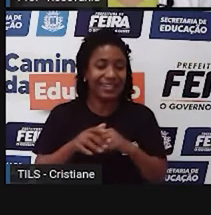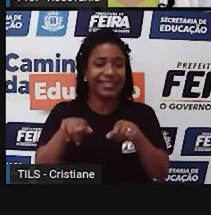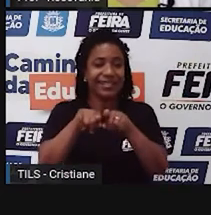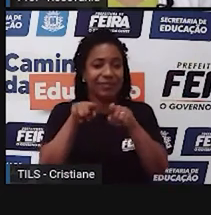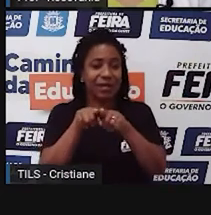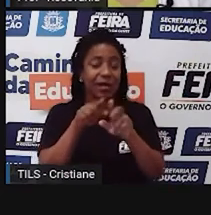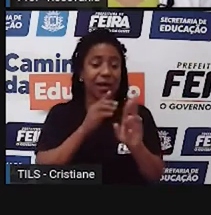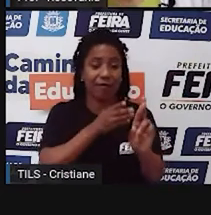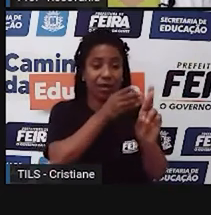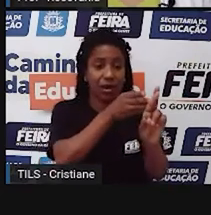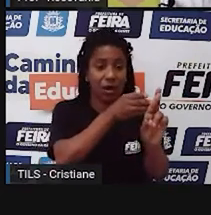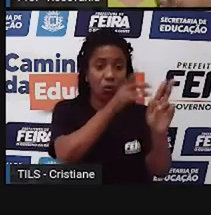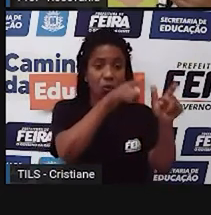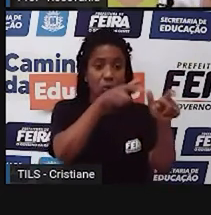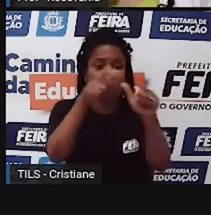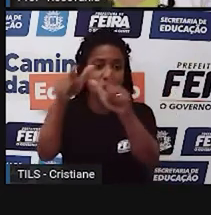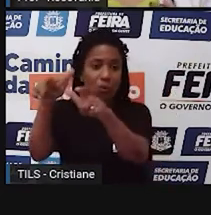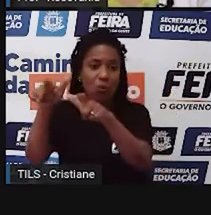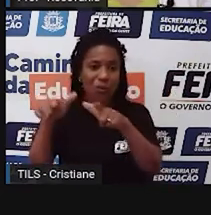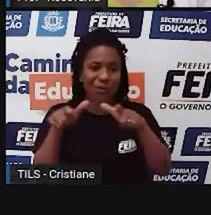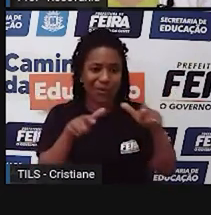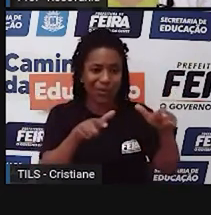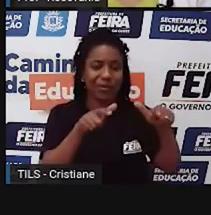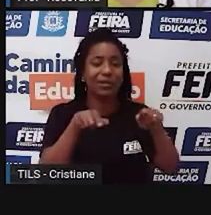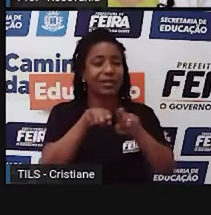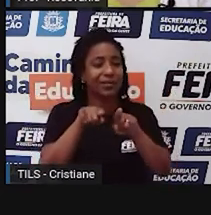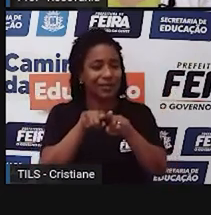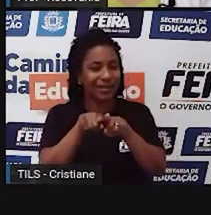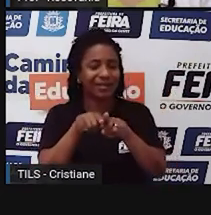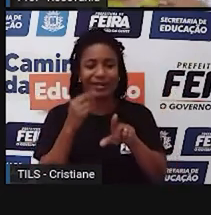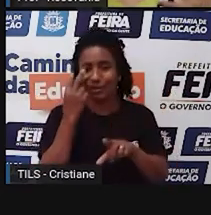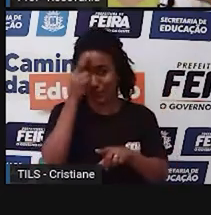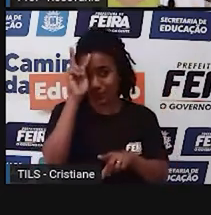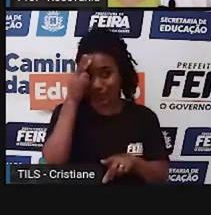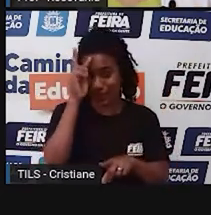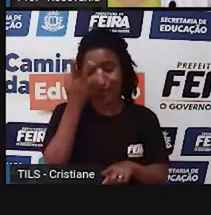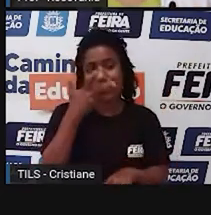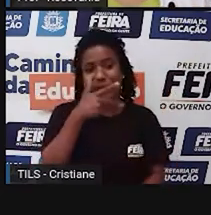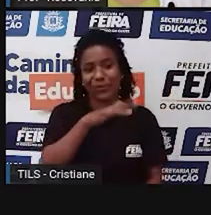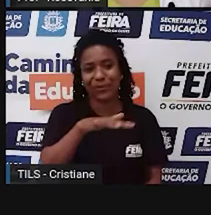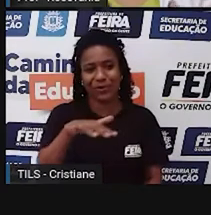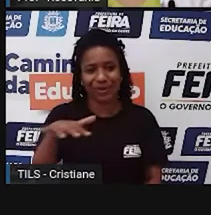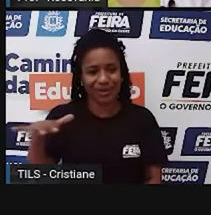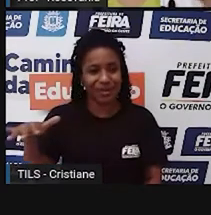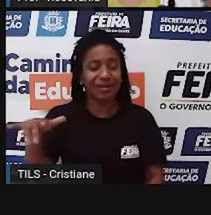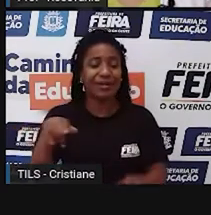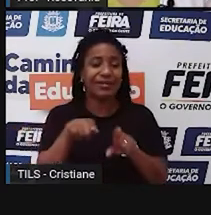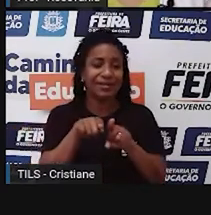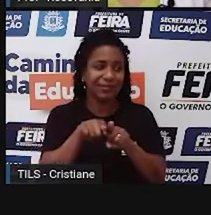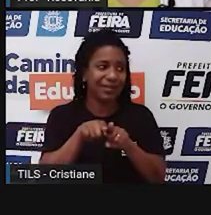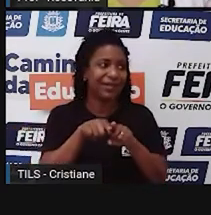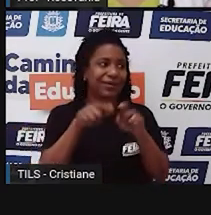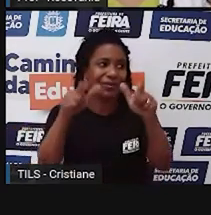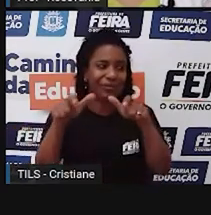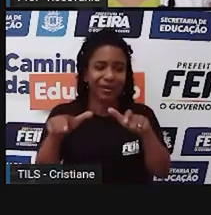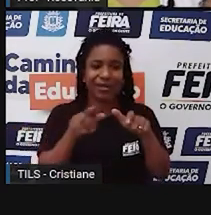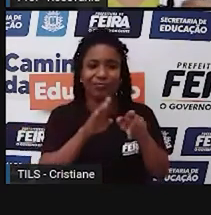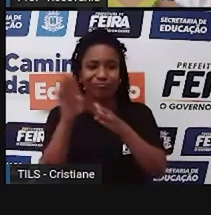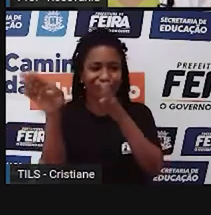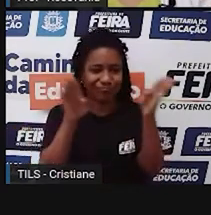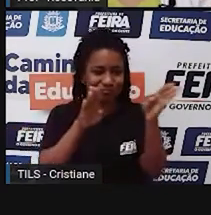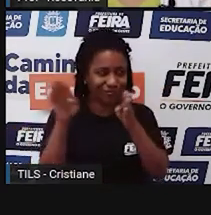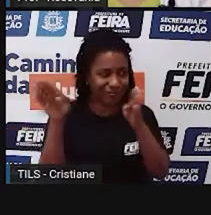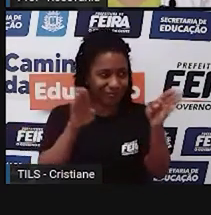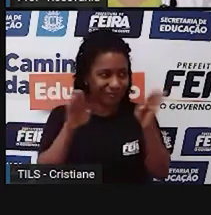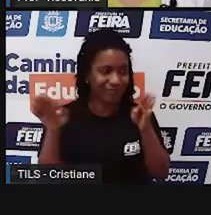de referências ali. Até nas histórias infantis, né, a gente tem essa questão da localização, de fazer